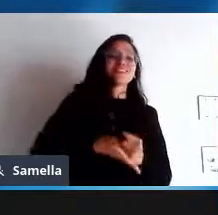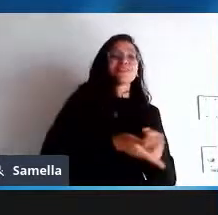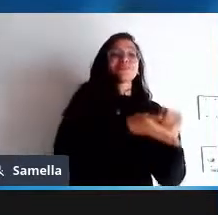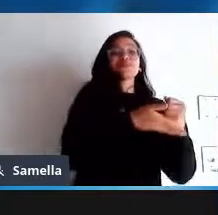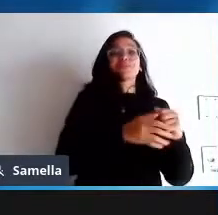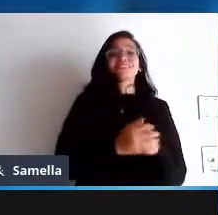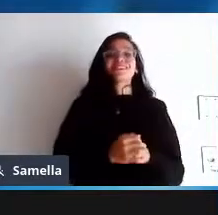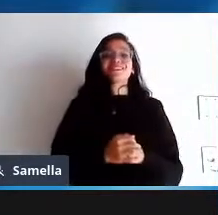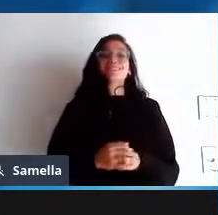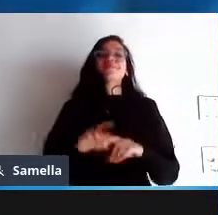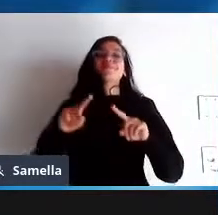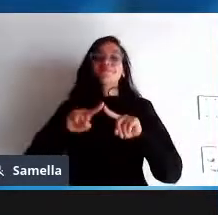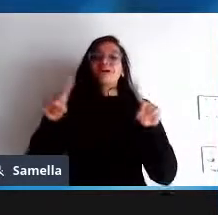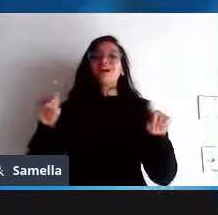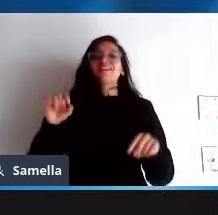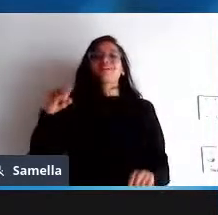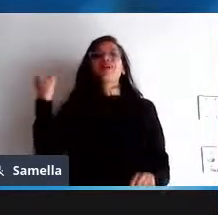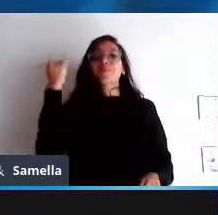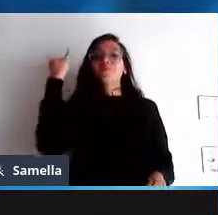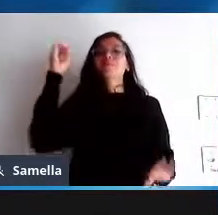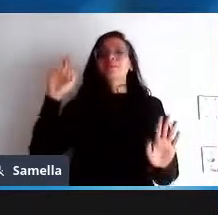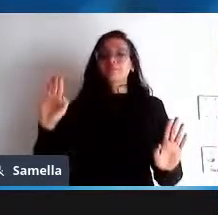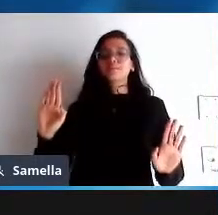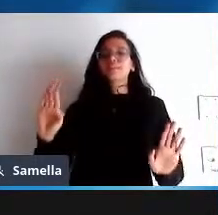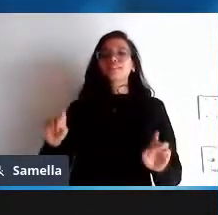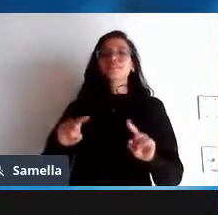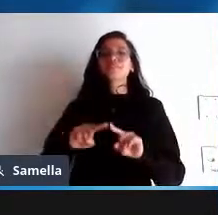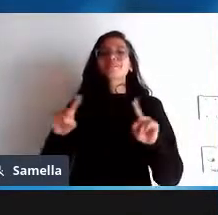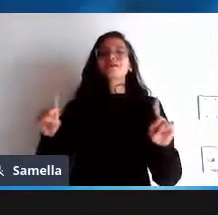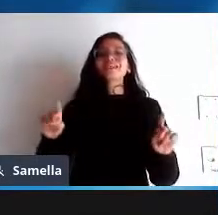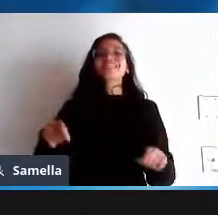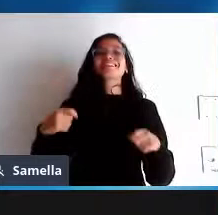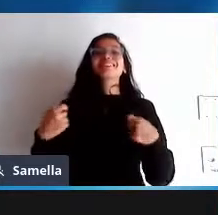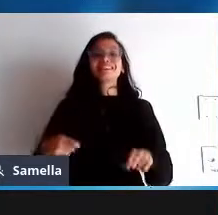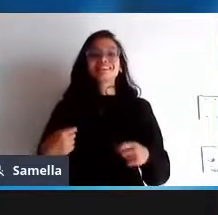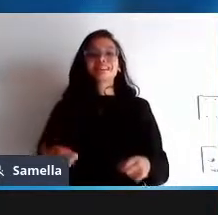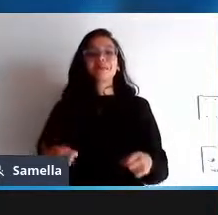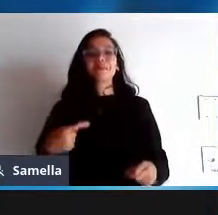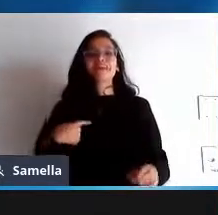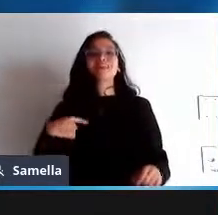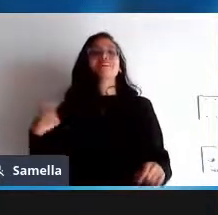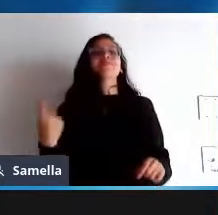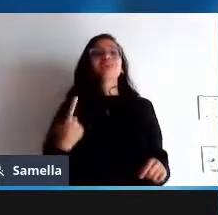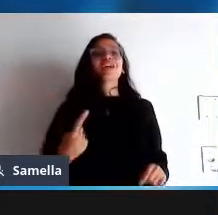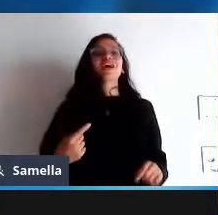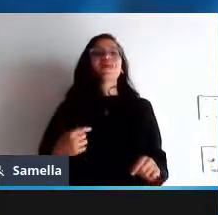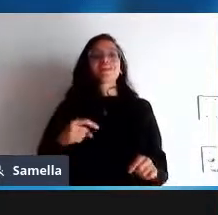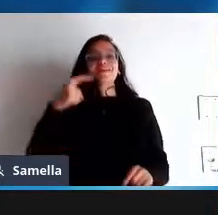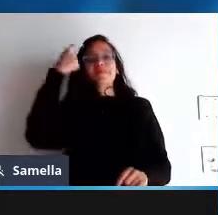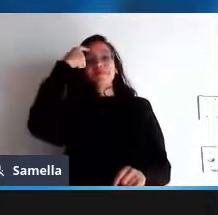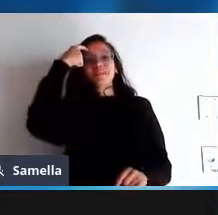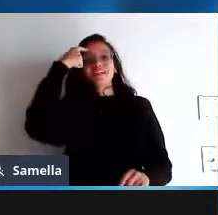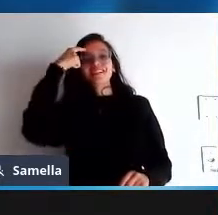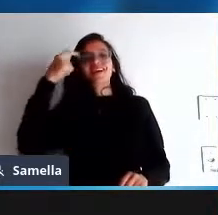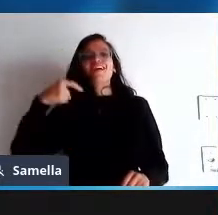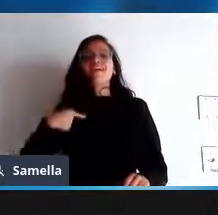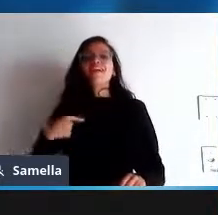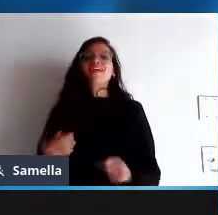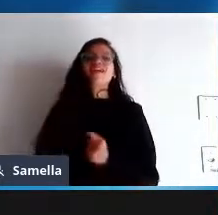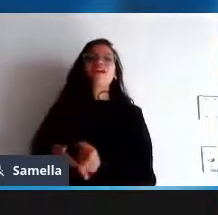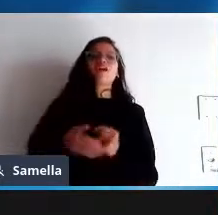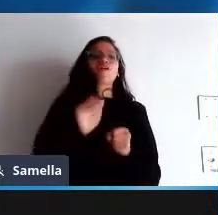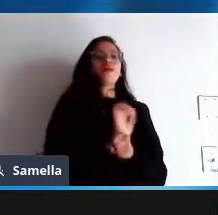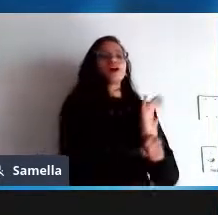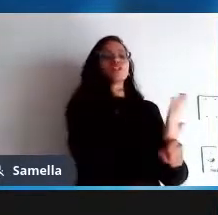também o modelo de desenvolvimento altamente dependente de cooperação tá então não basta você usar tem que chegar